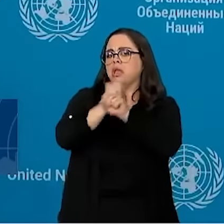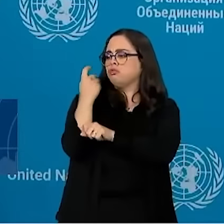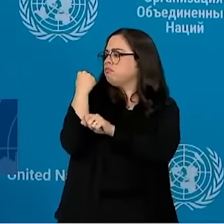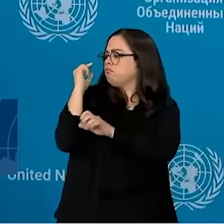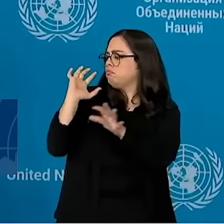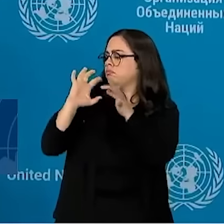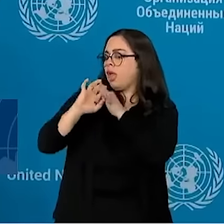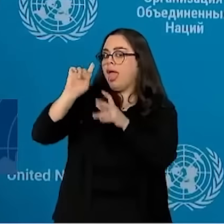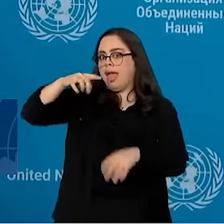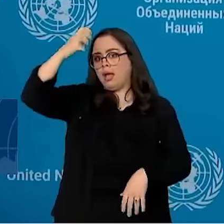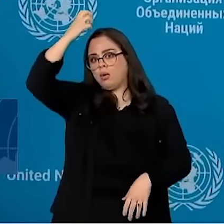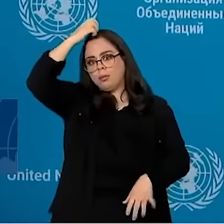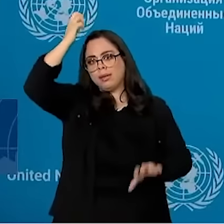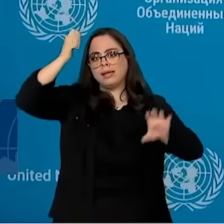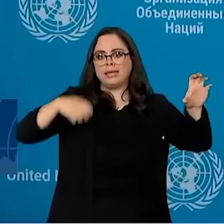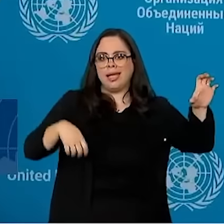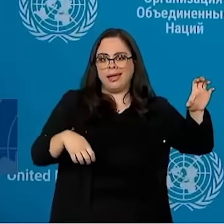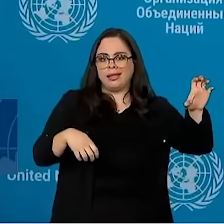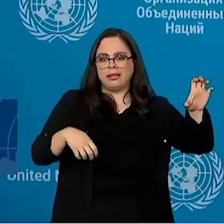culpa da esquerda.